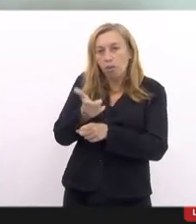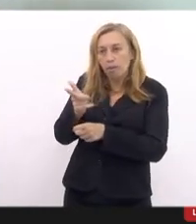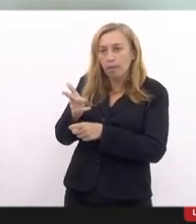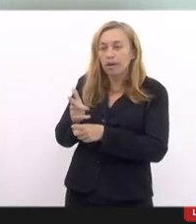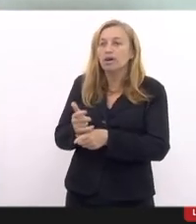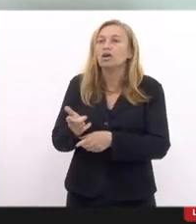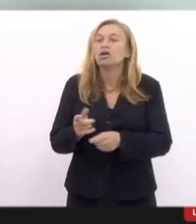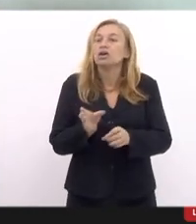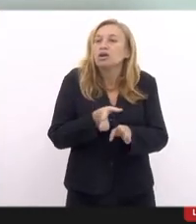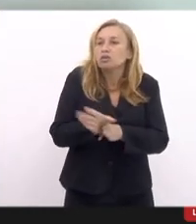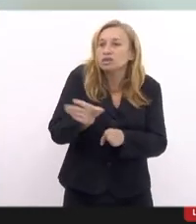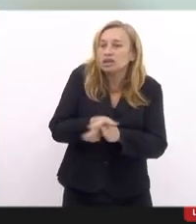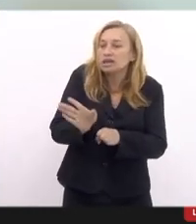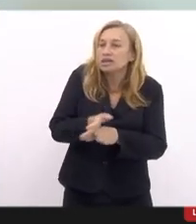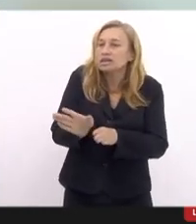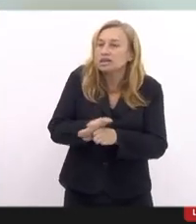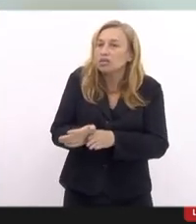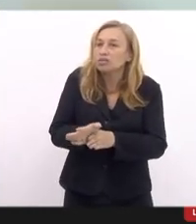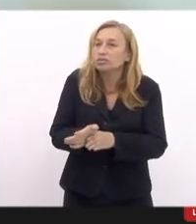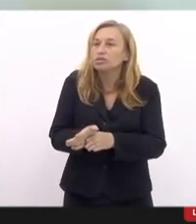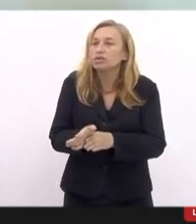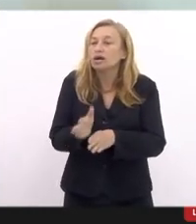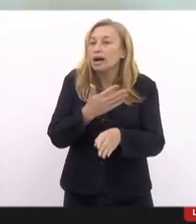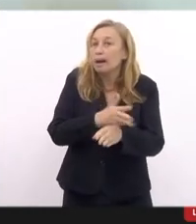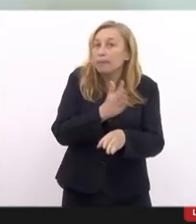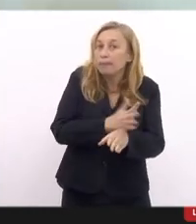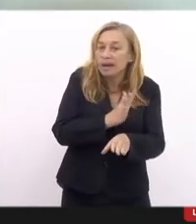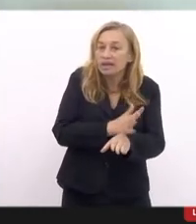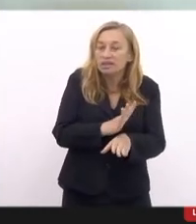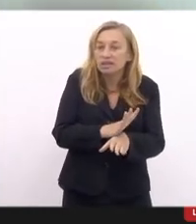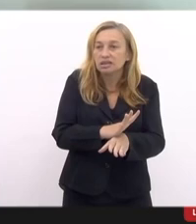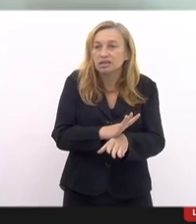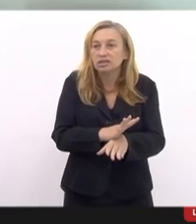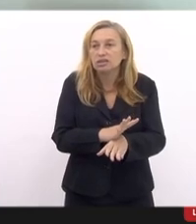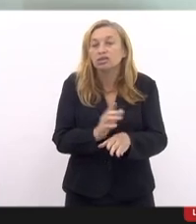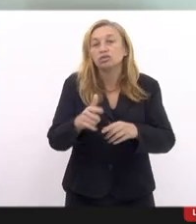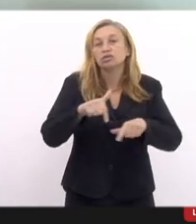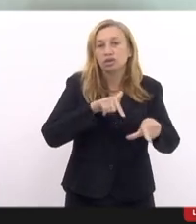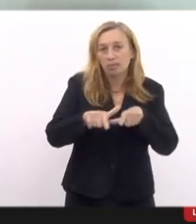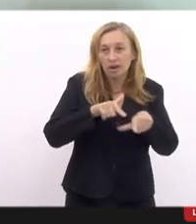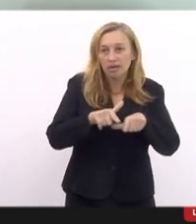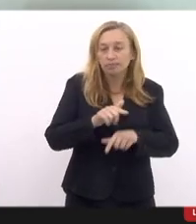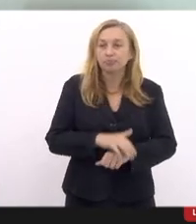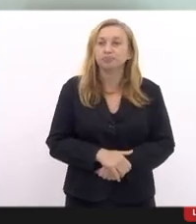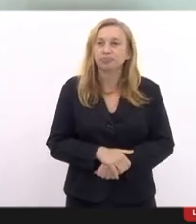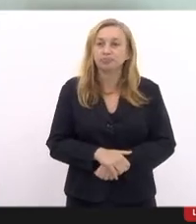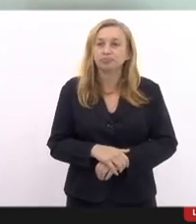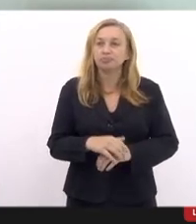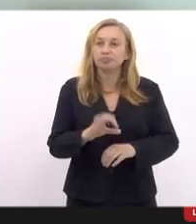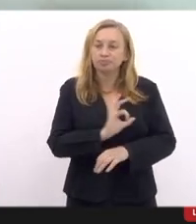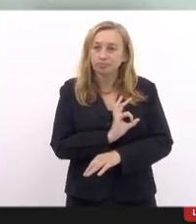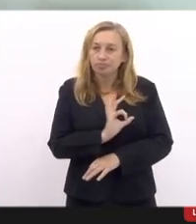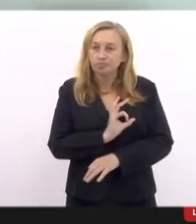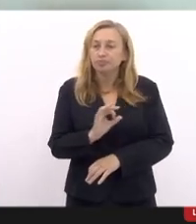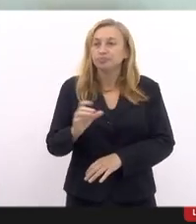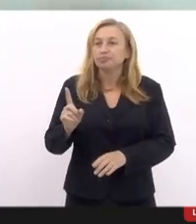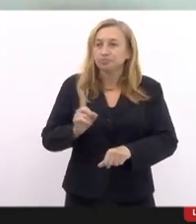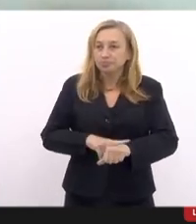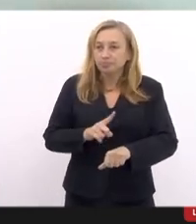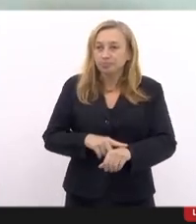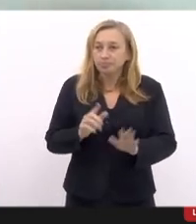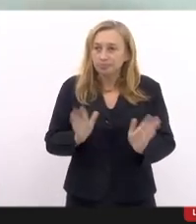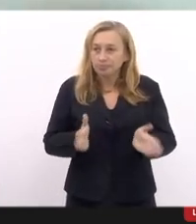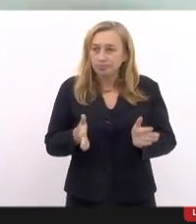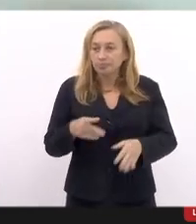orientações com a prática da decisão do emprego do policial. Tanto é que nós estamos nesse momento aqui